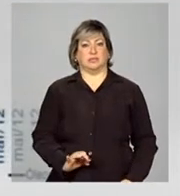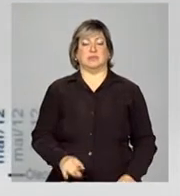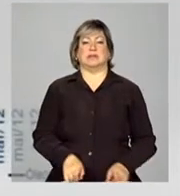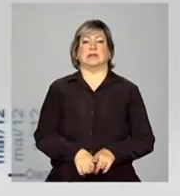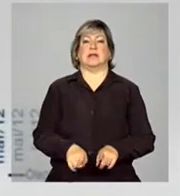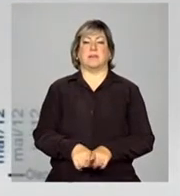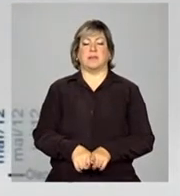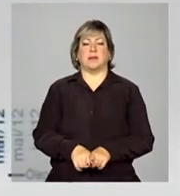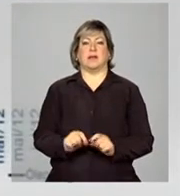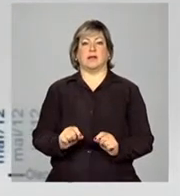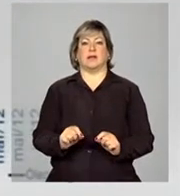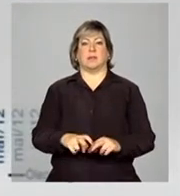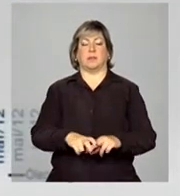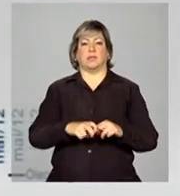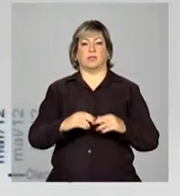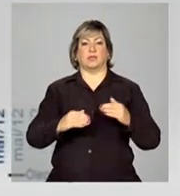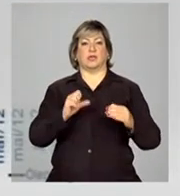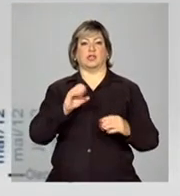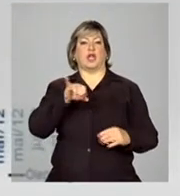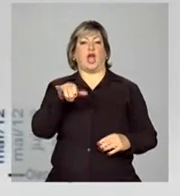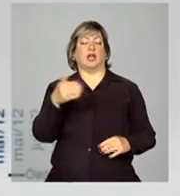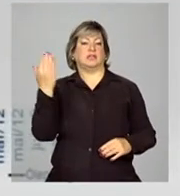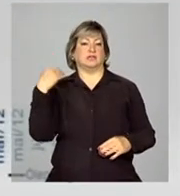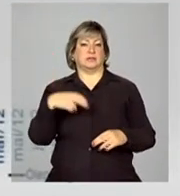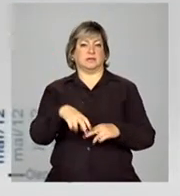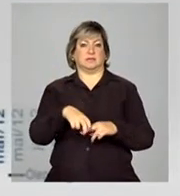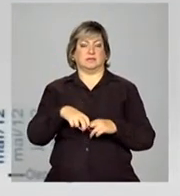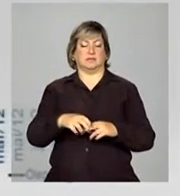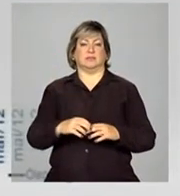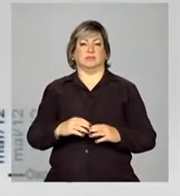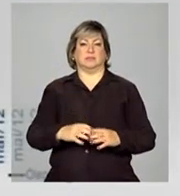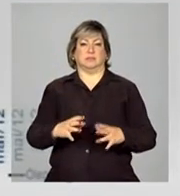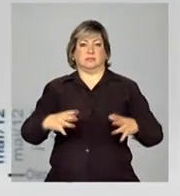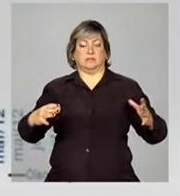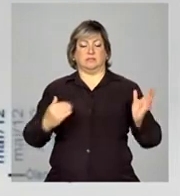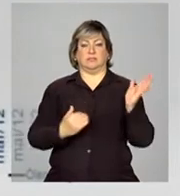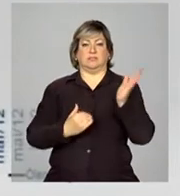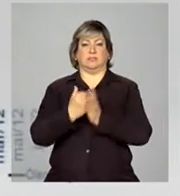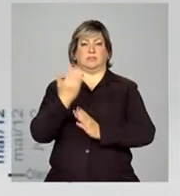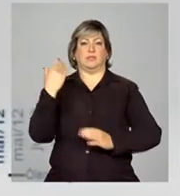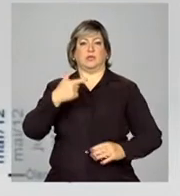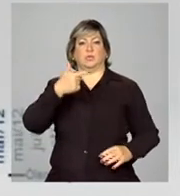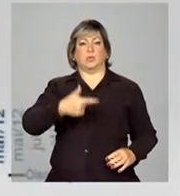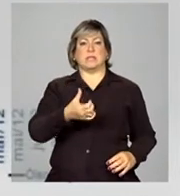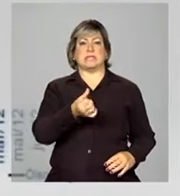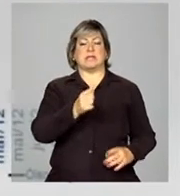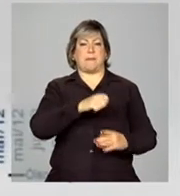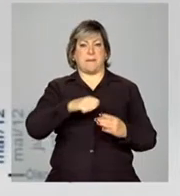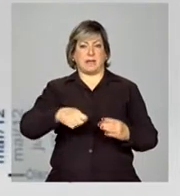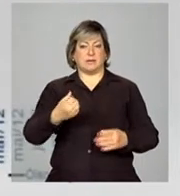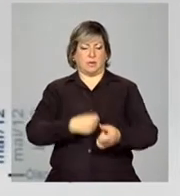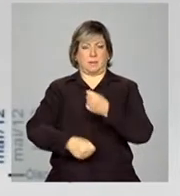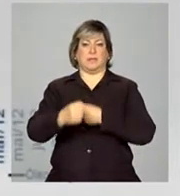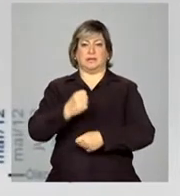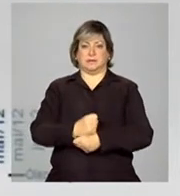aquele crescimento no preço da soja que tivemos no segundo semestre do ano passado.